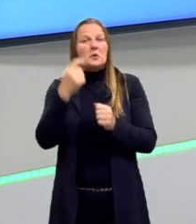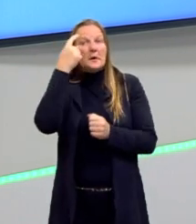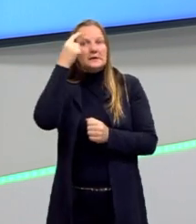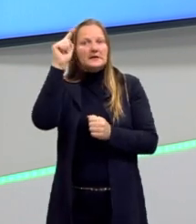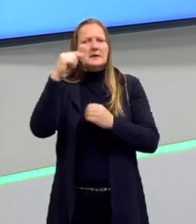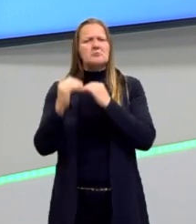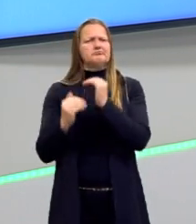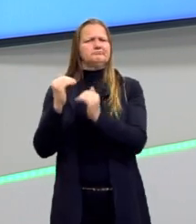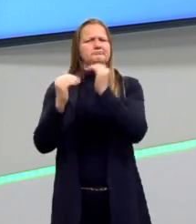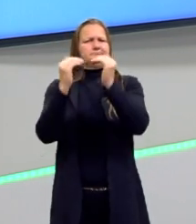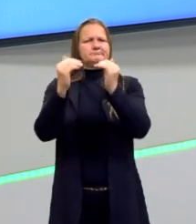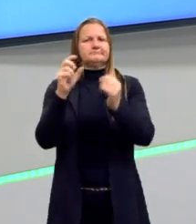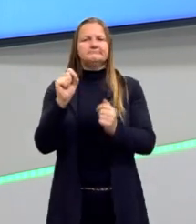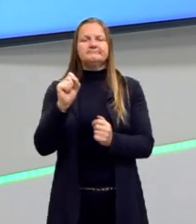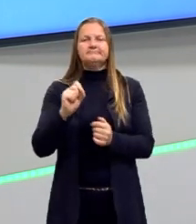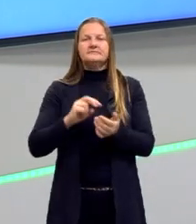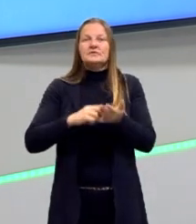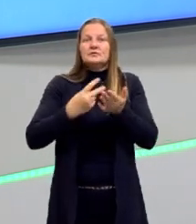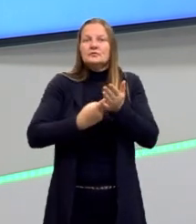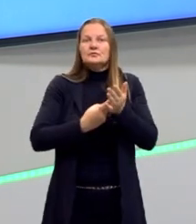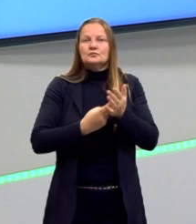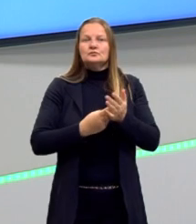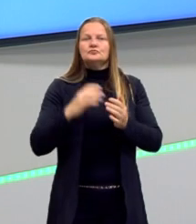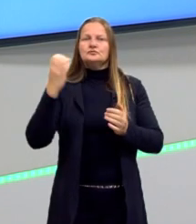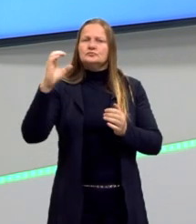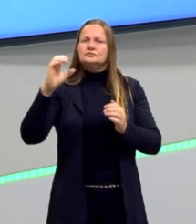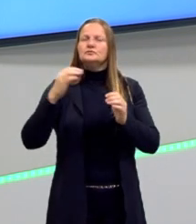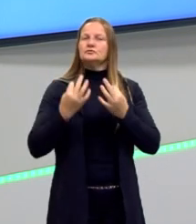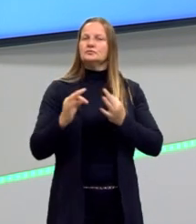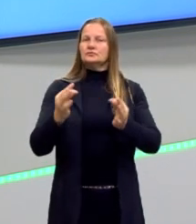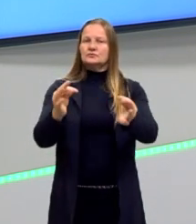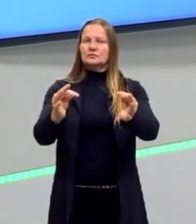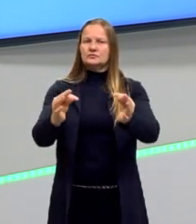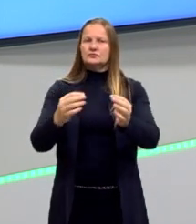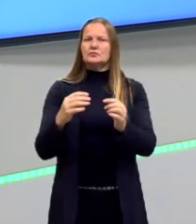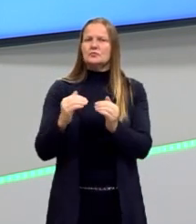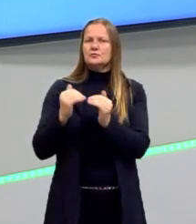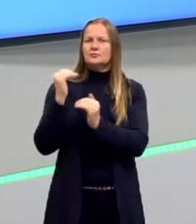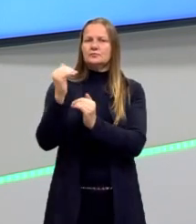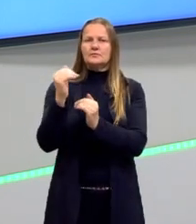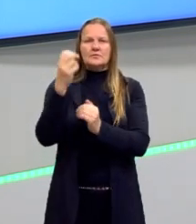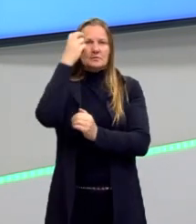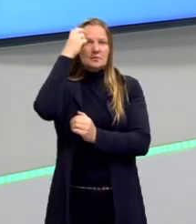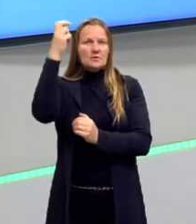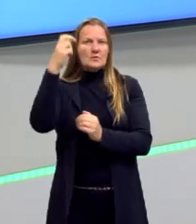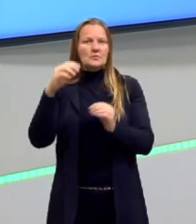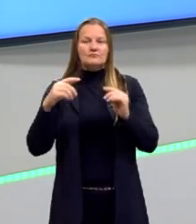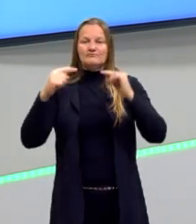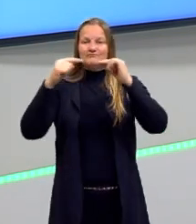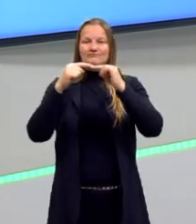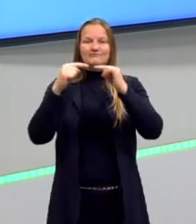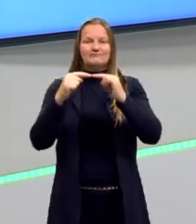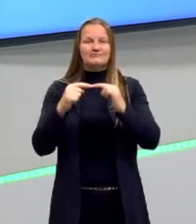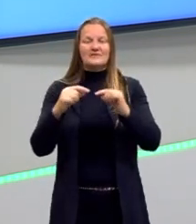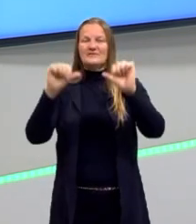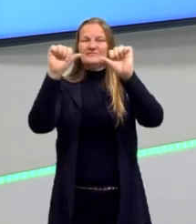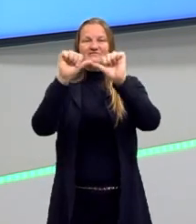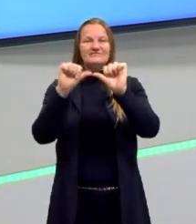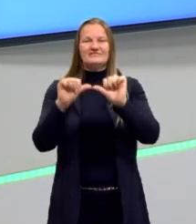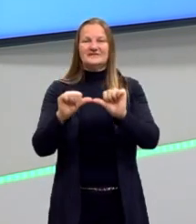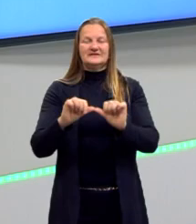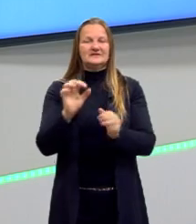necessariamente o progresso científico-tecnológico leva a um progresso intelectual. E ele vai demonstrar que não.